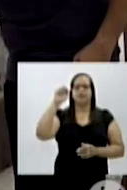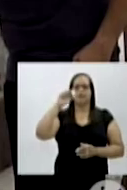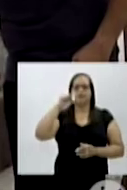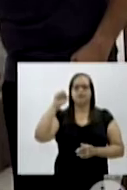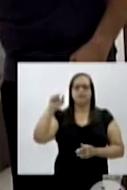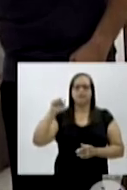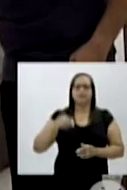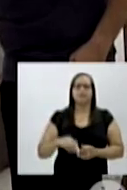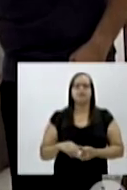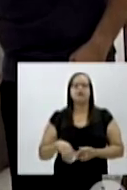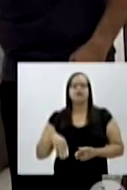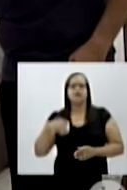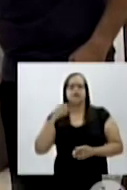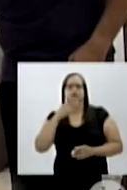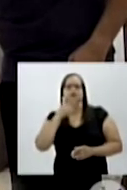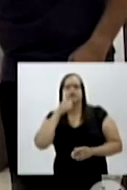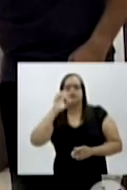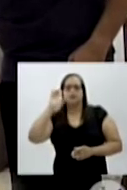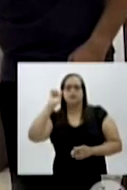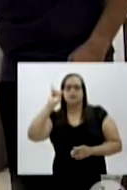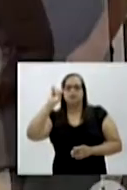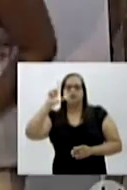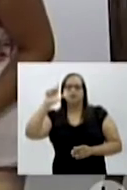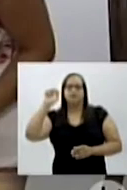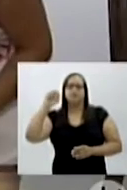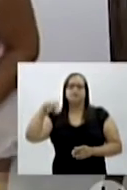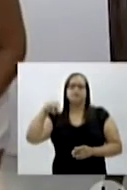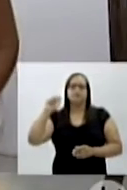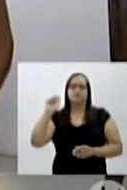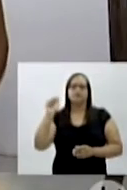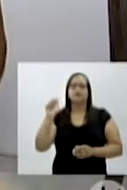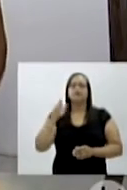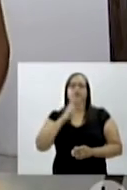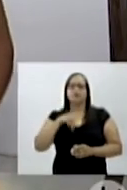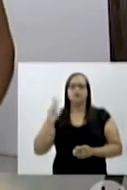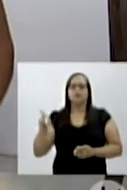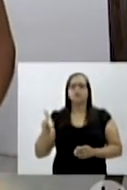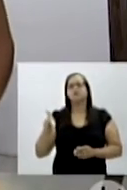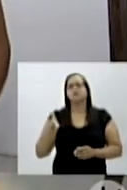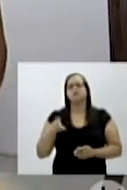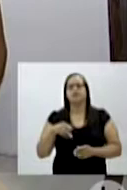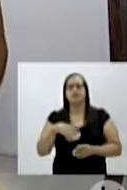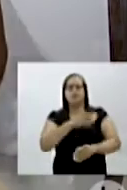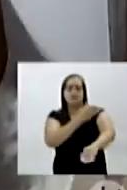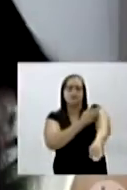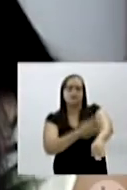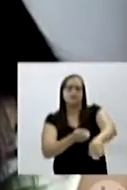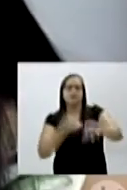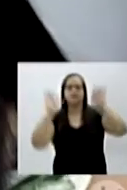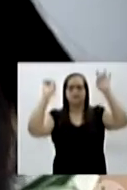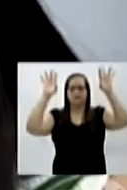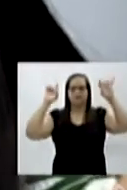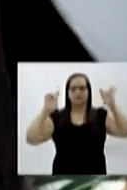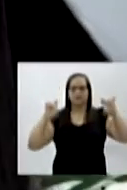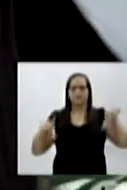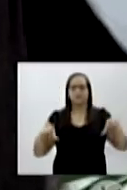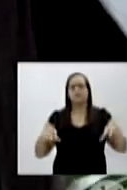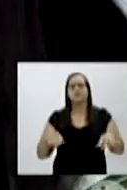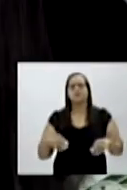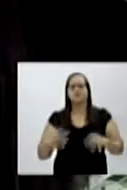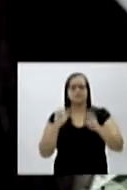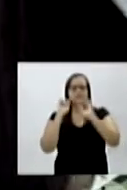Silvana é professora de educação especial e há 20 anos recebeu um desafio, conseguir